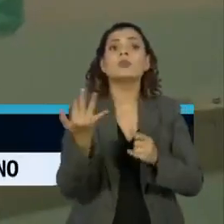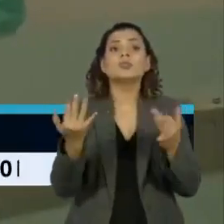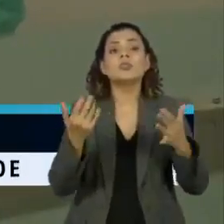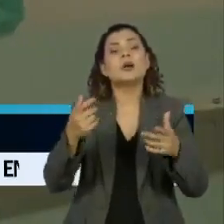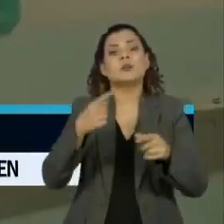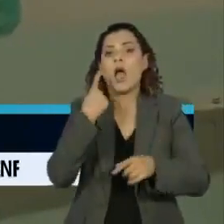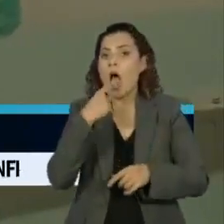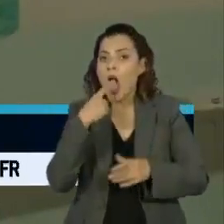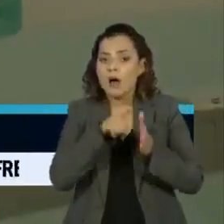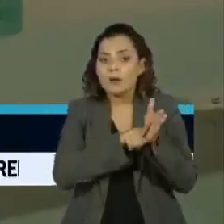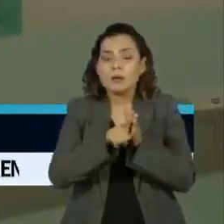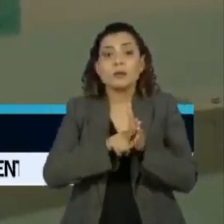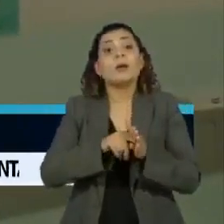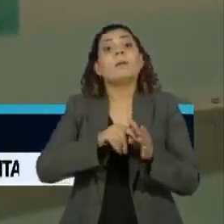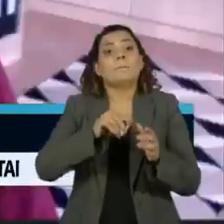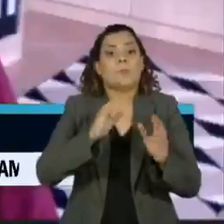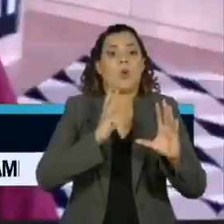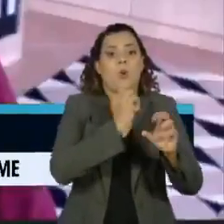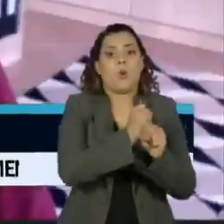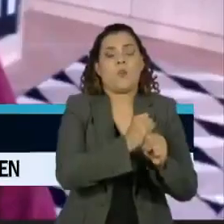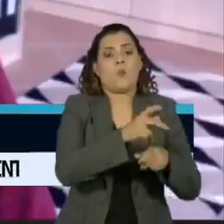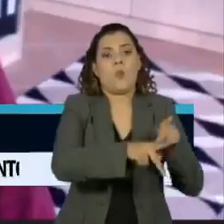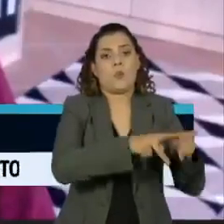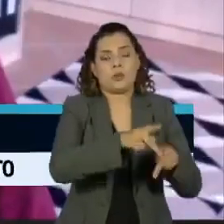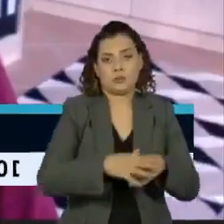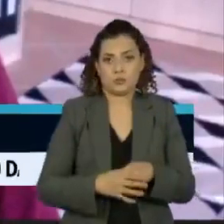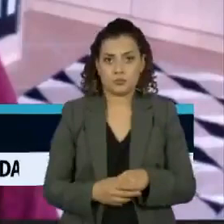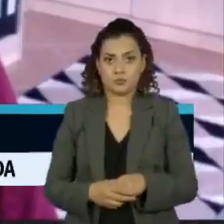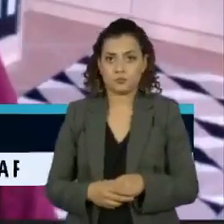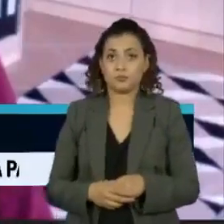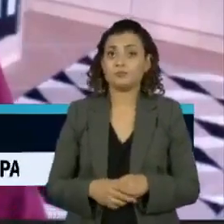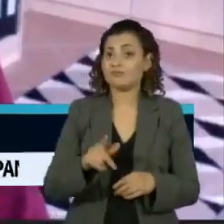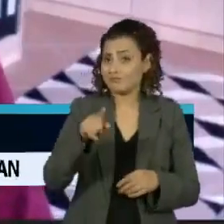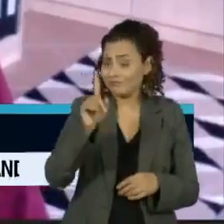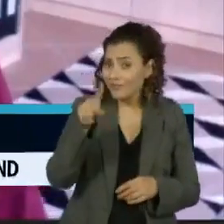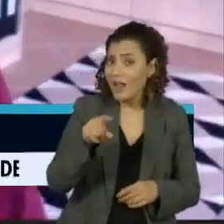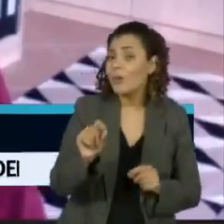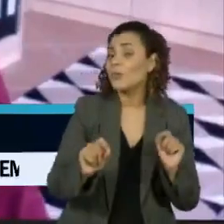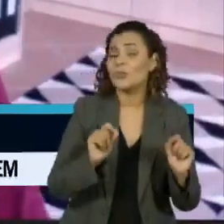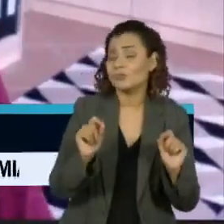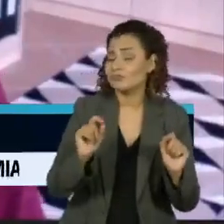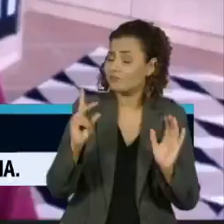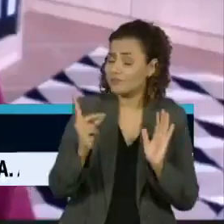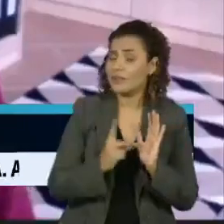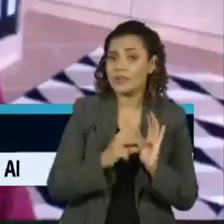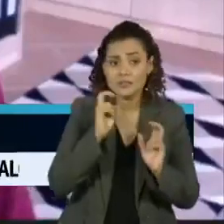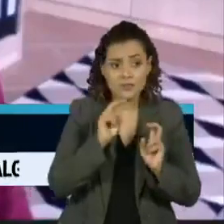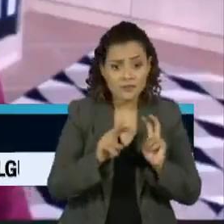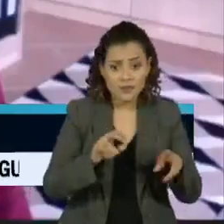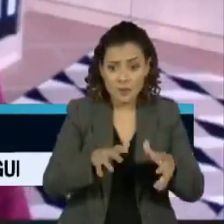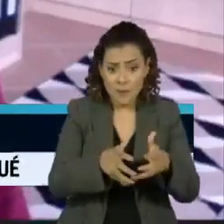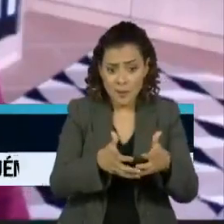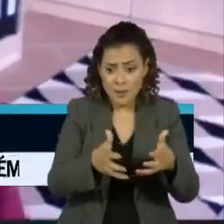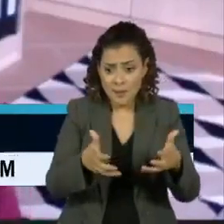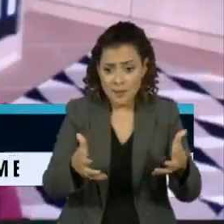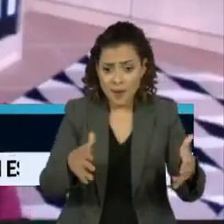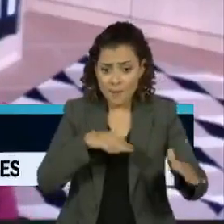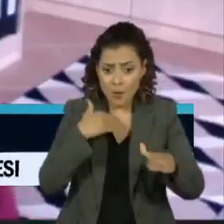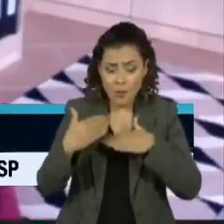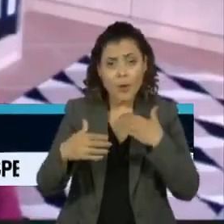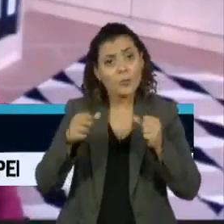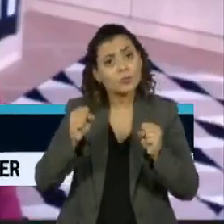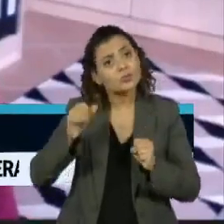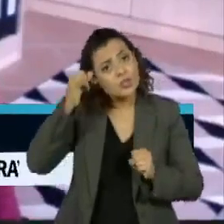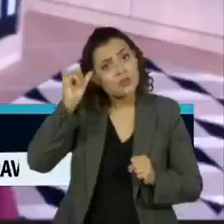de testes por mil habitantes. Estamos falando de um excedente de casos e de óbitos que poderiam ter sido